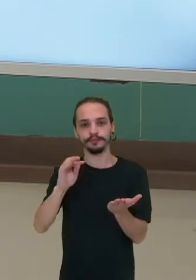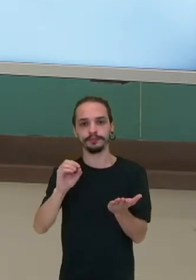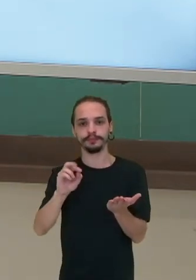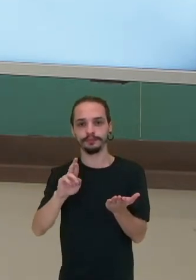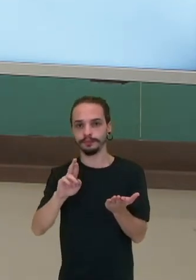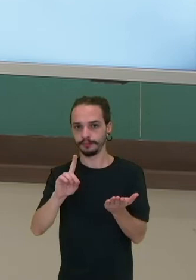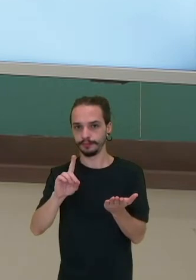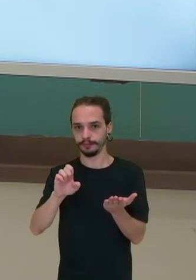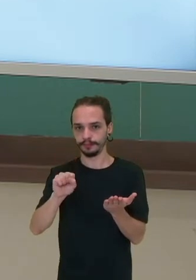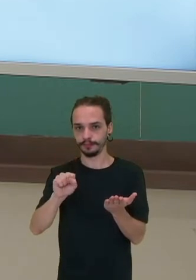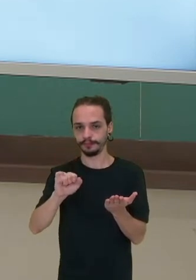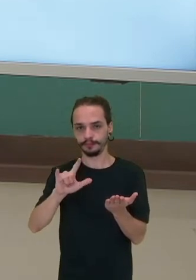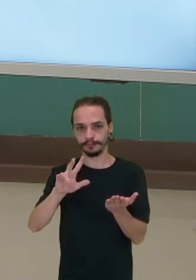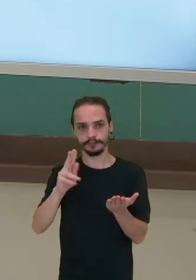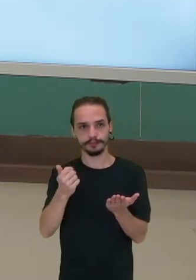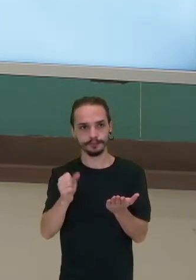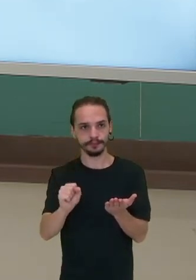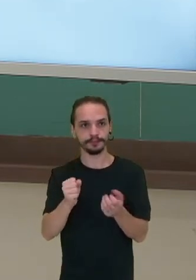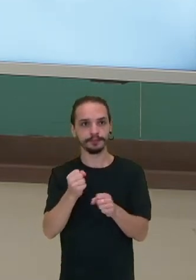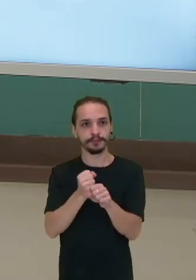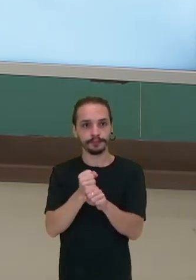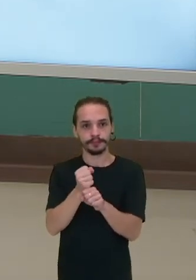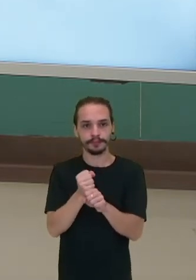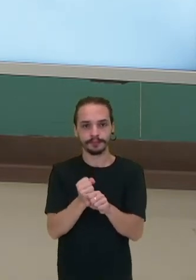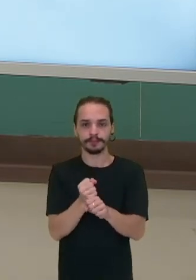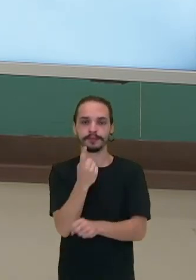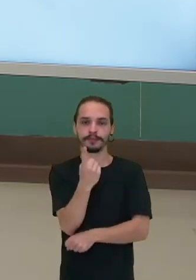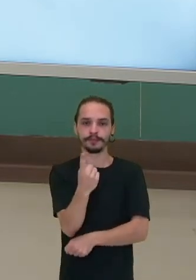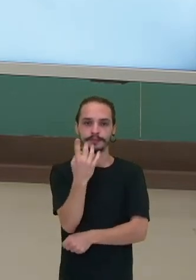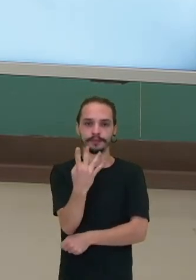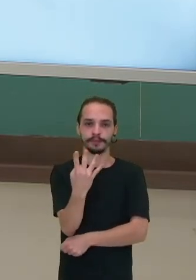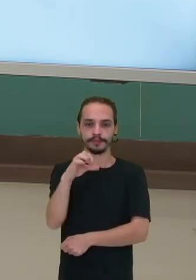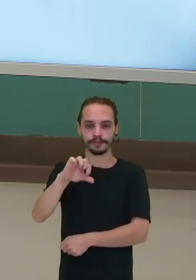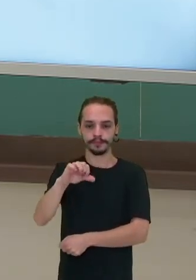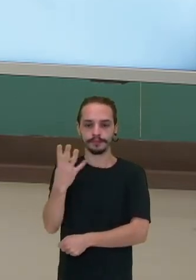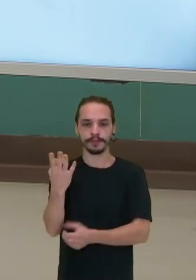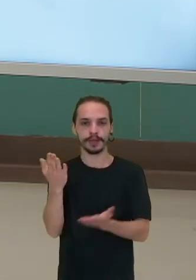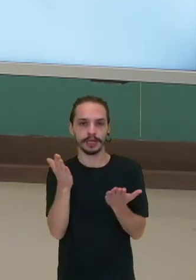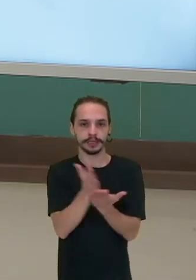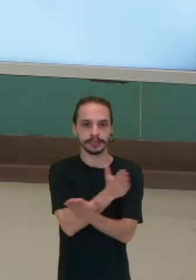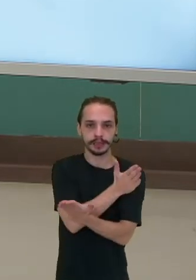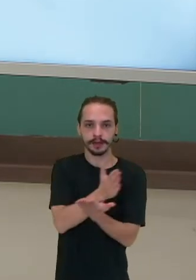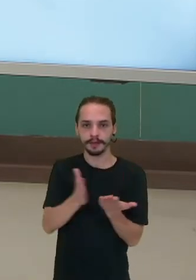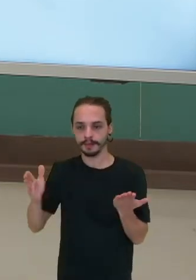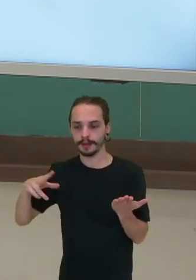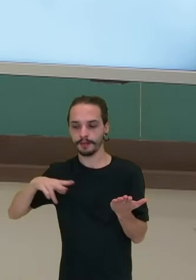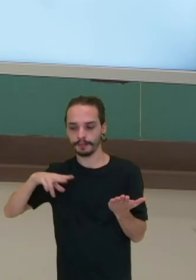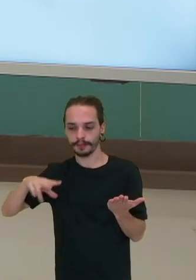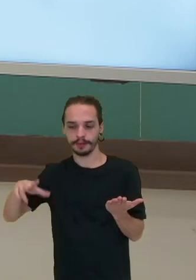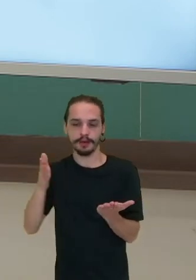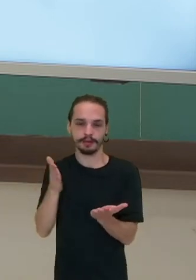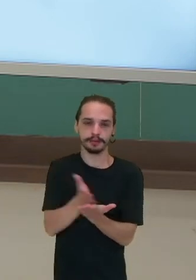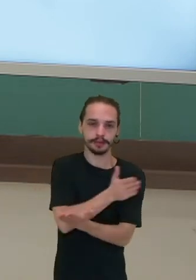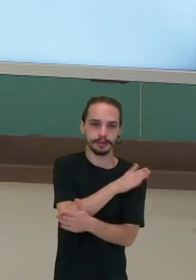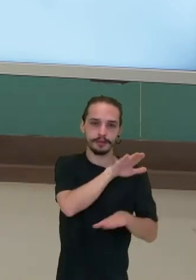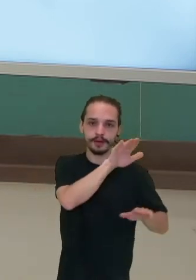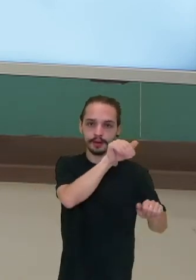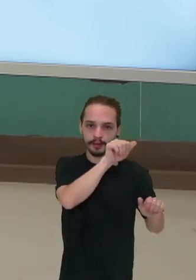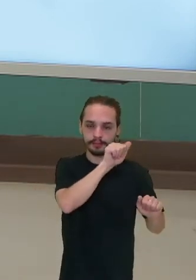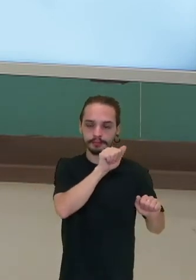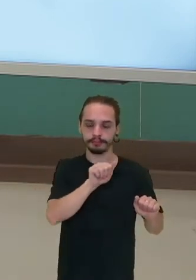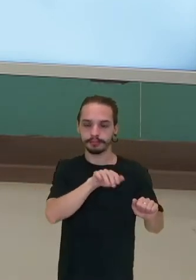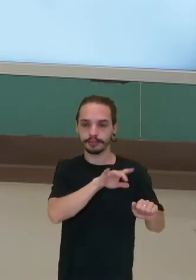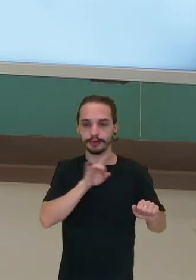1494, separando ali as terras que ficariam sob o domínio dos dois reinos. É interessante